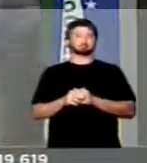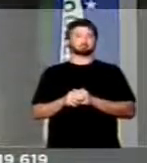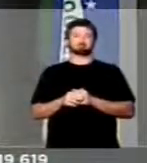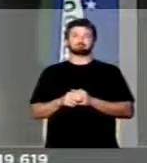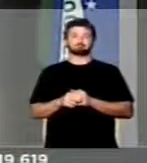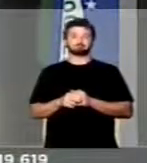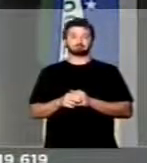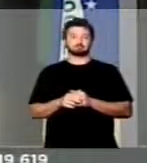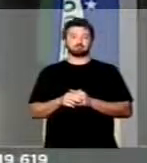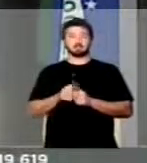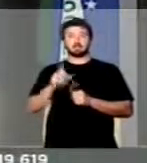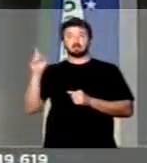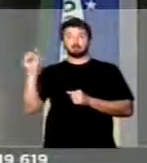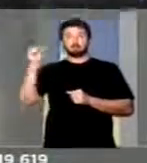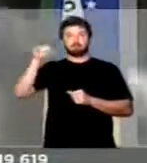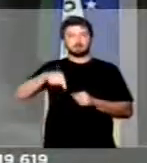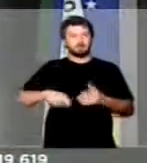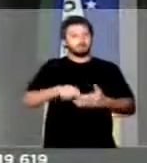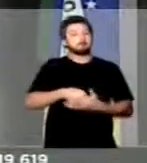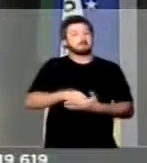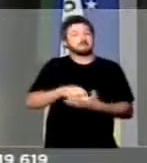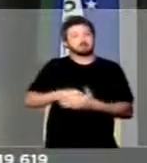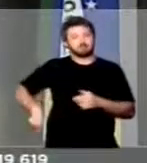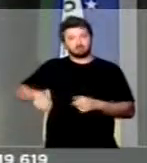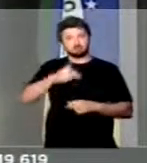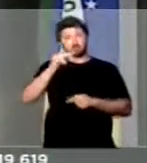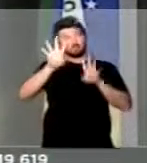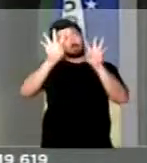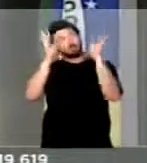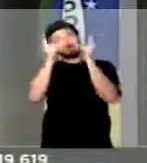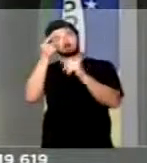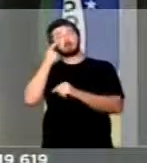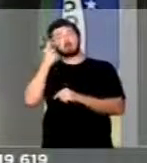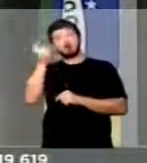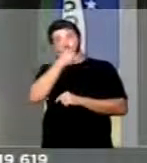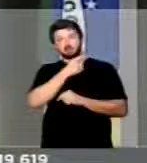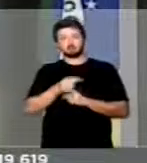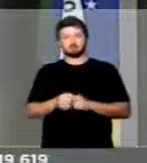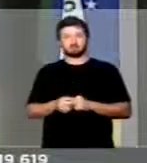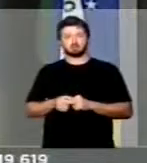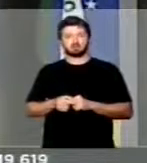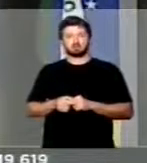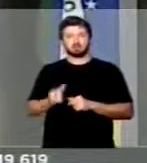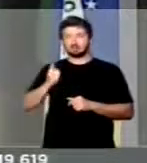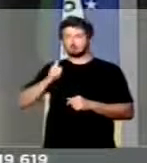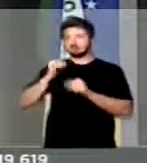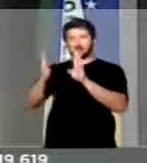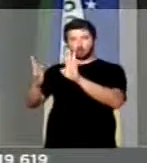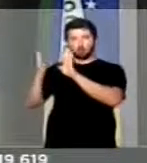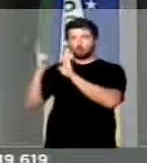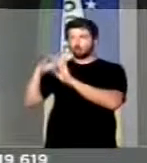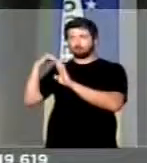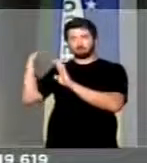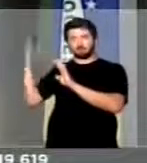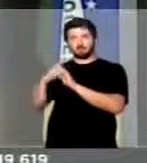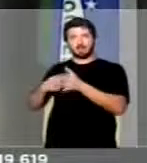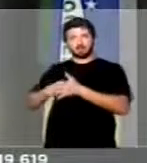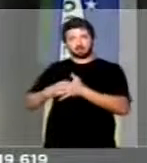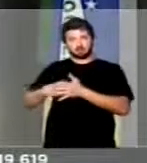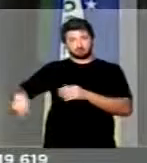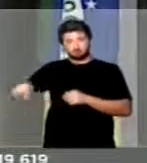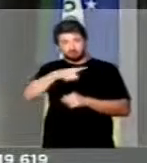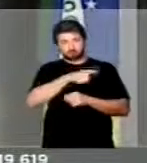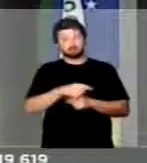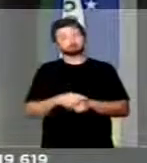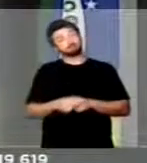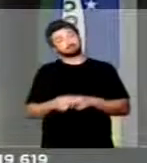não vêm aqui para pressionar vossas excelências, esses não estão nos corredores, e esses